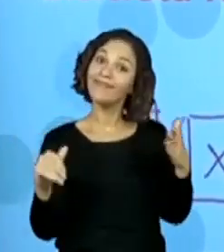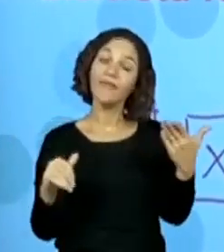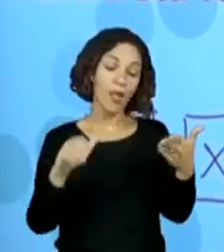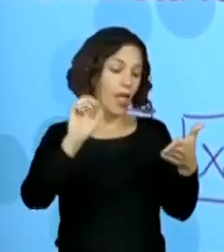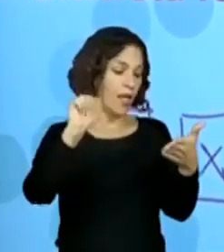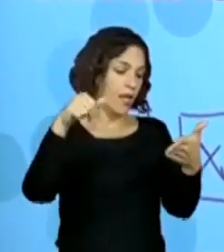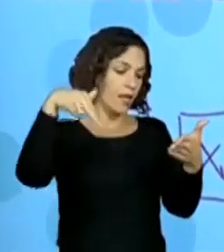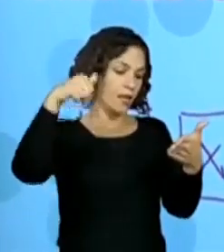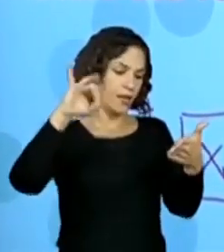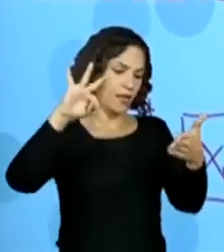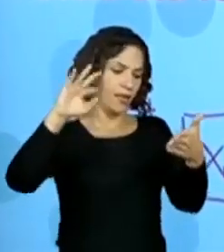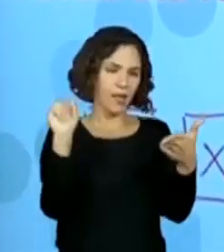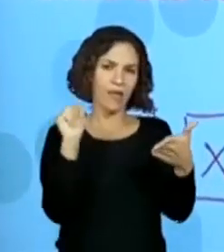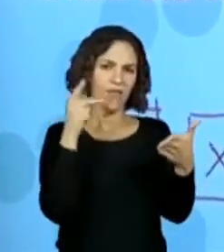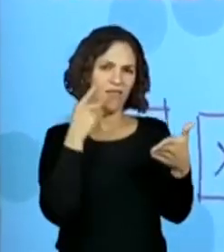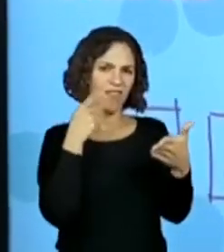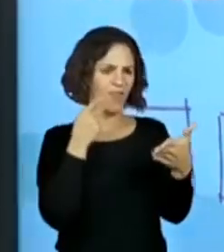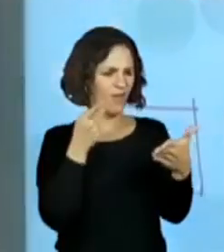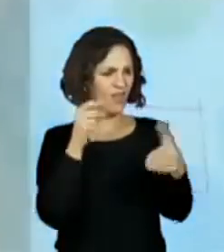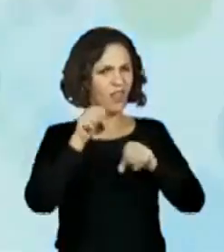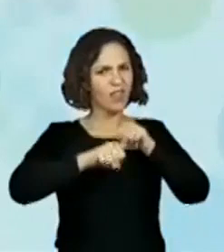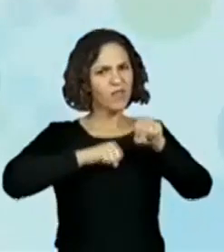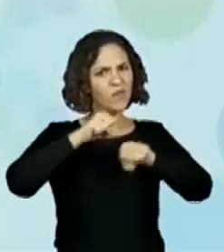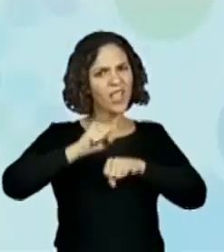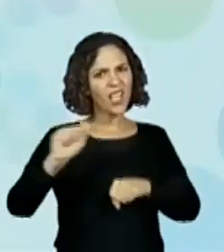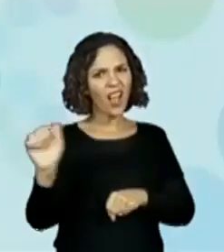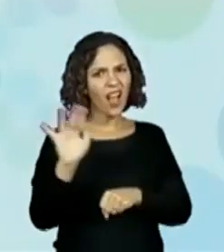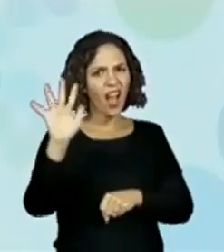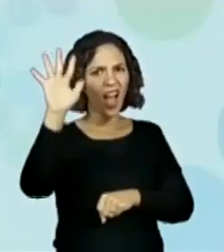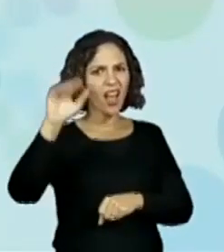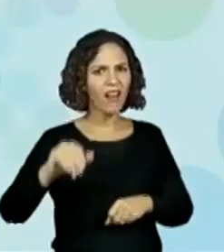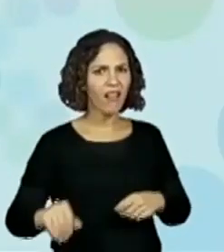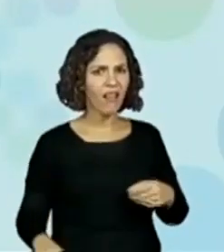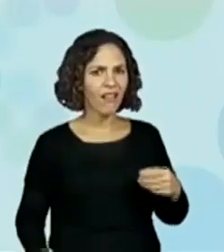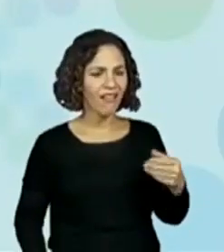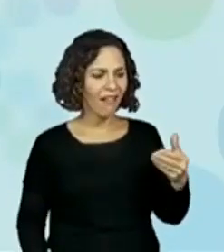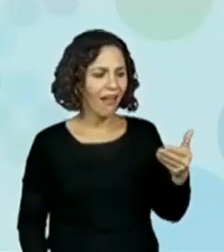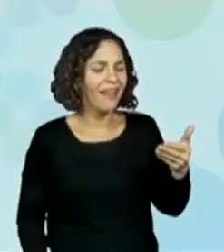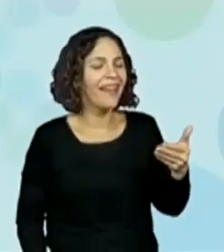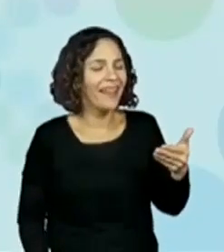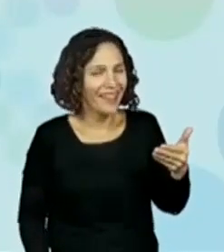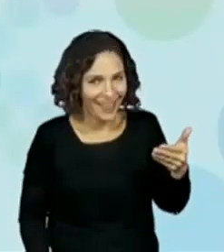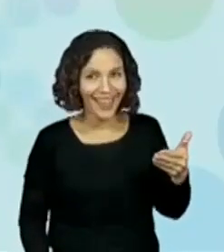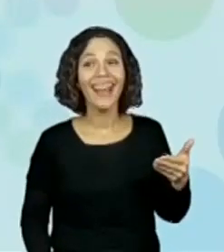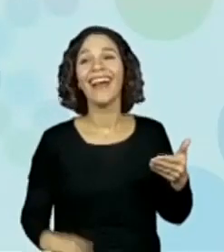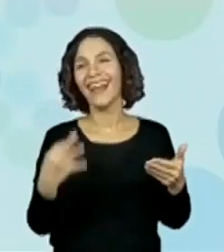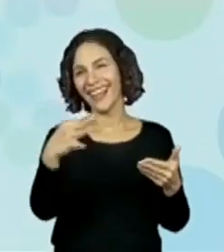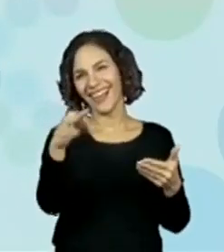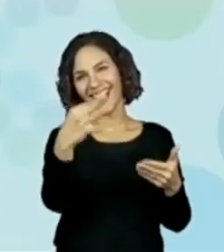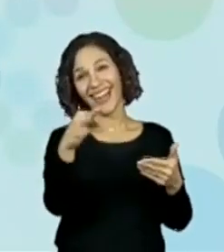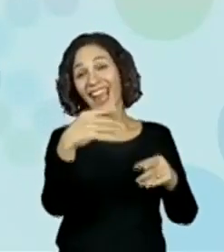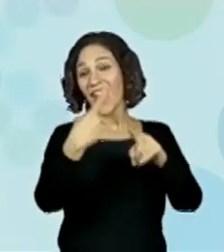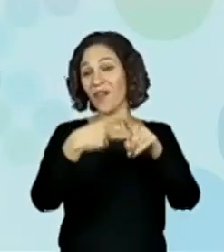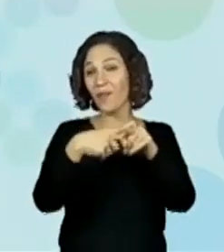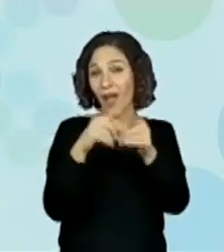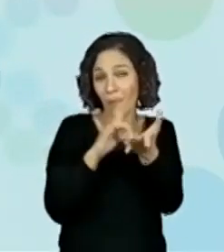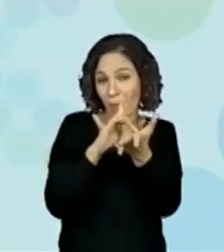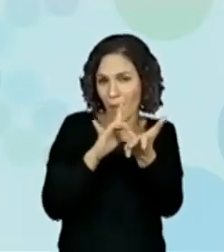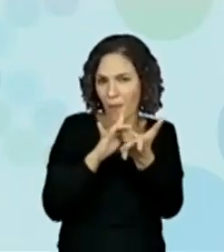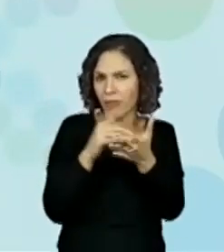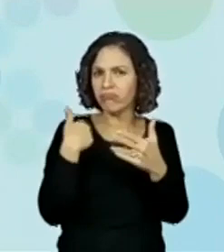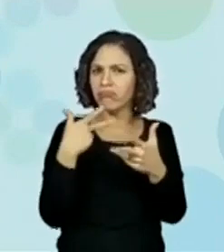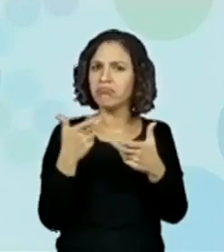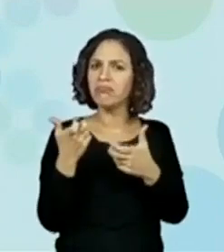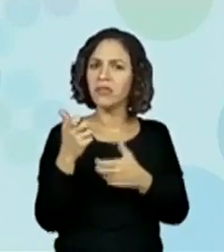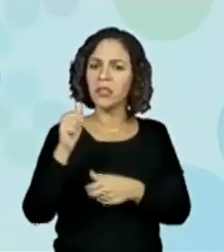disse, cara essa bicicleta, hein? Quando a gente começa a fazer as continhas, a gente começa a perceber que as coisas não são